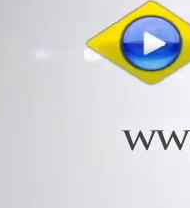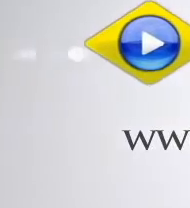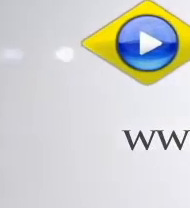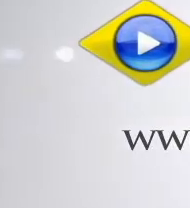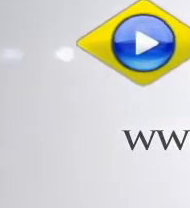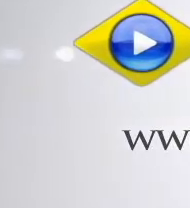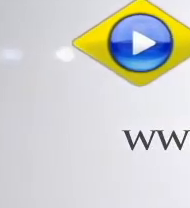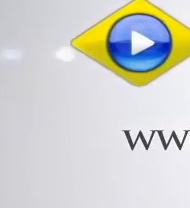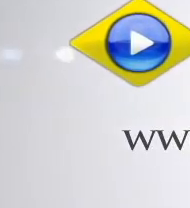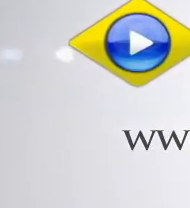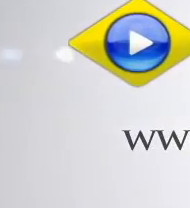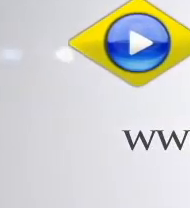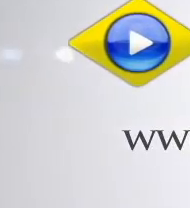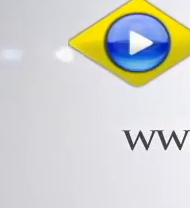Obrigado.